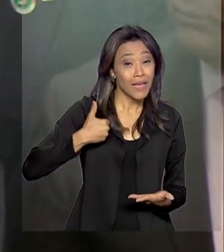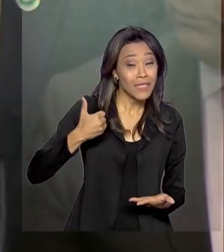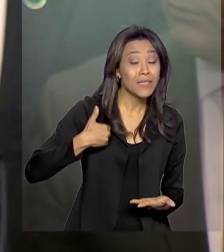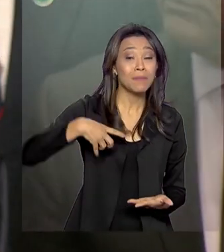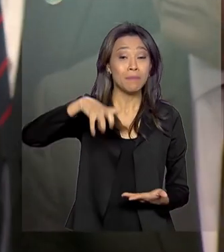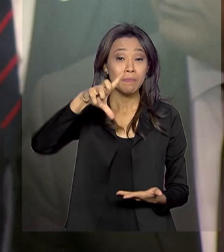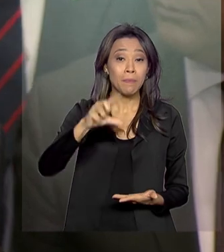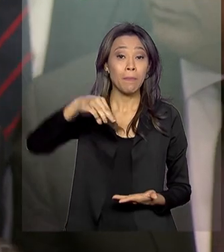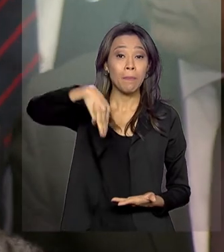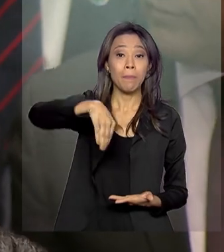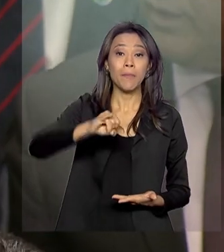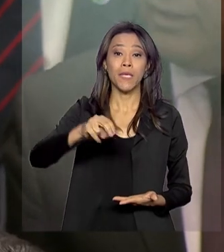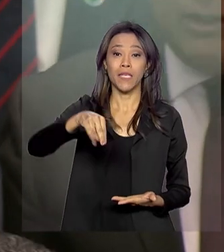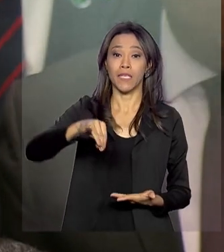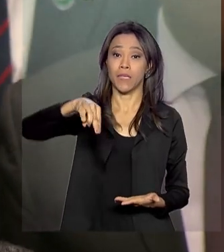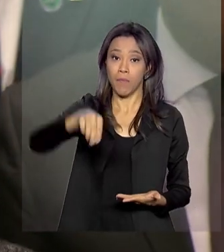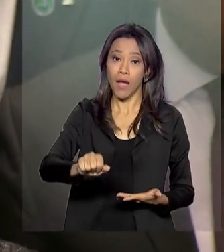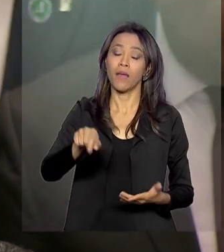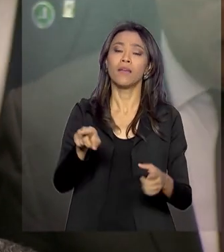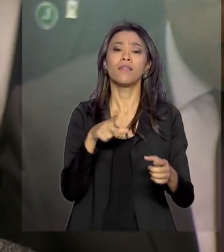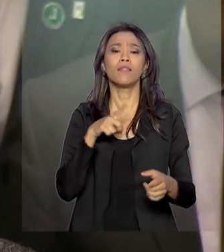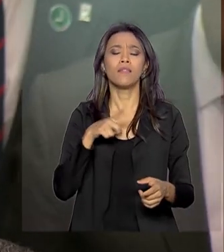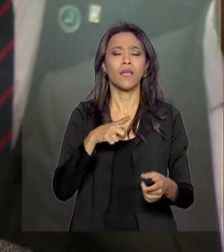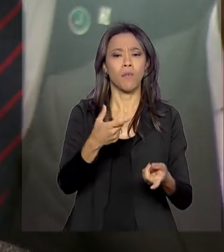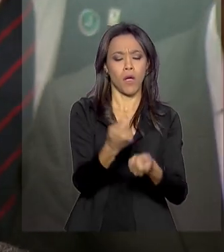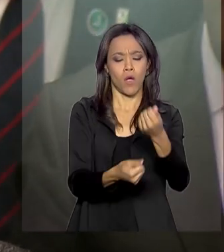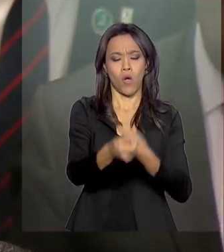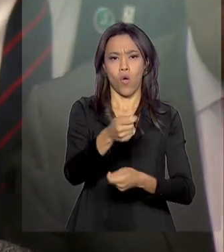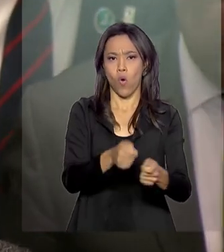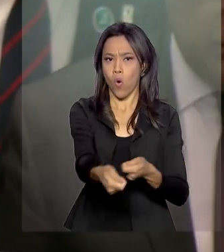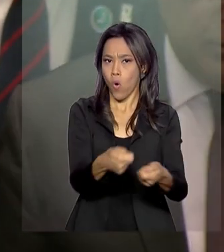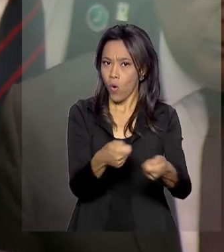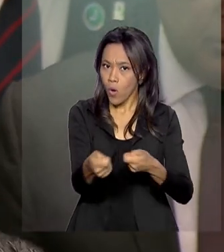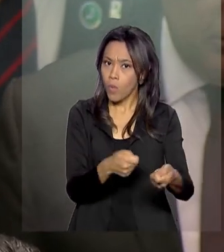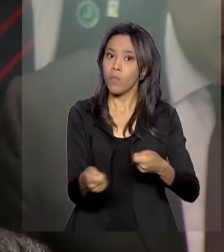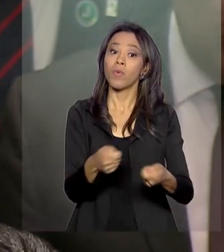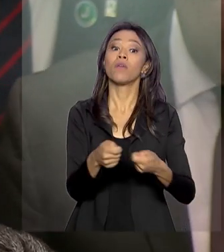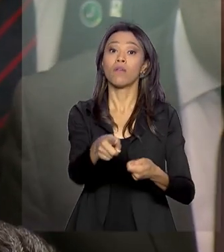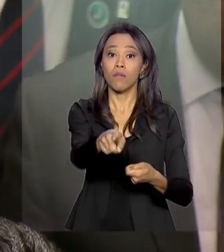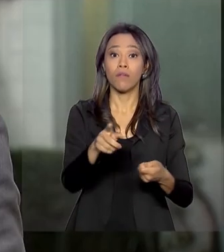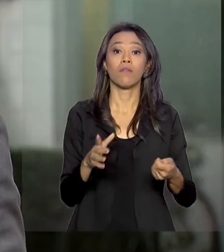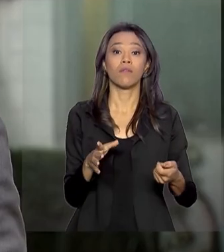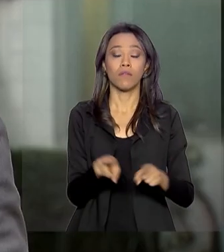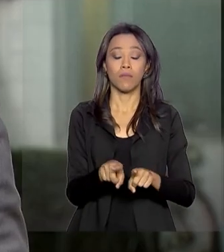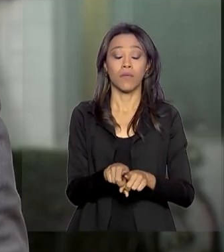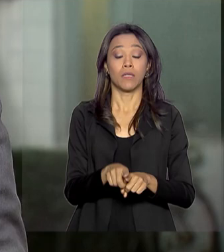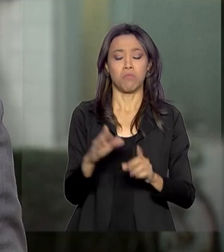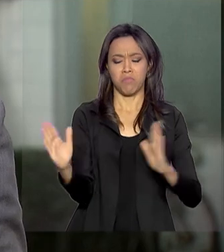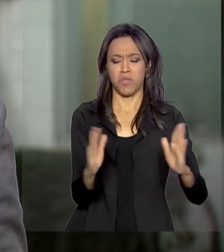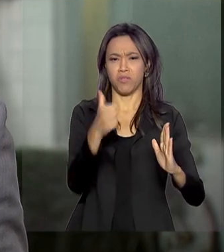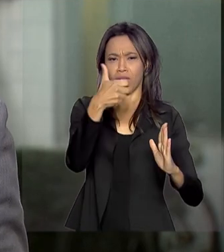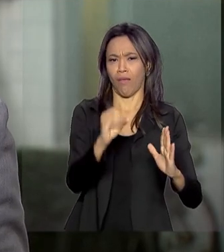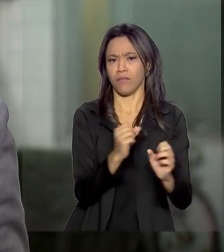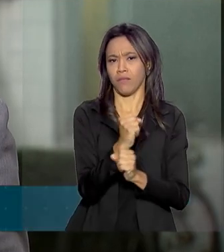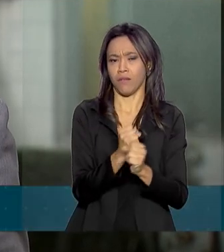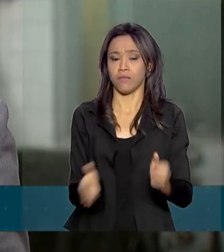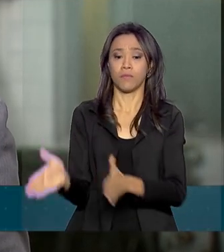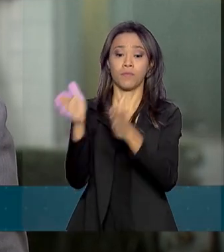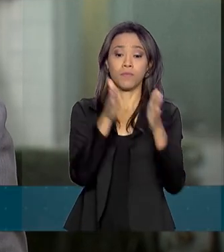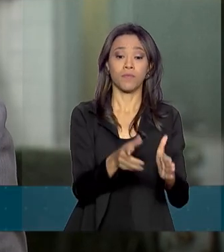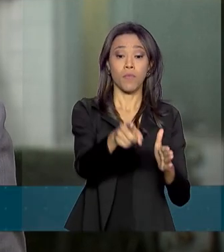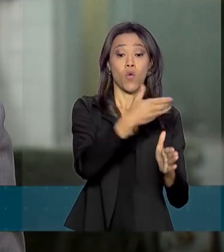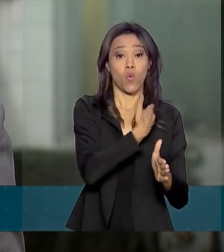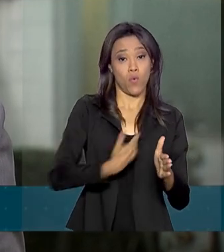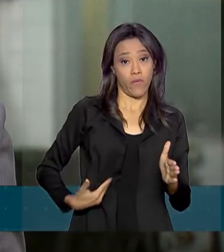país e prevê uma economia de mais de R 800 bilhões nos próximos 10 anos. Em menos de um ano de gestão, o governo